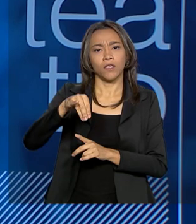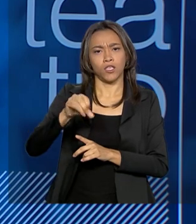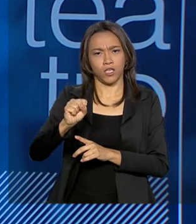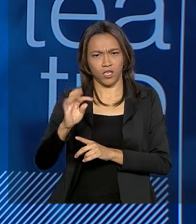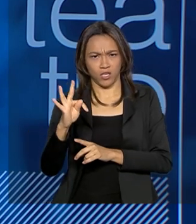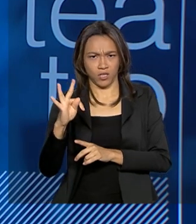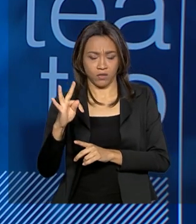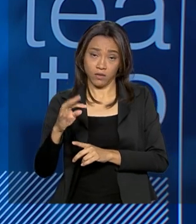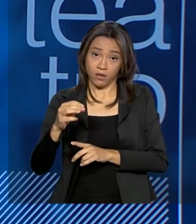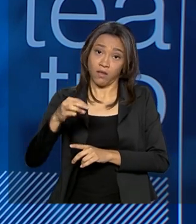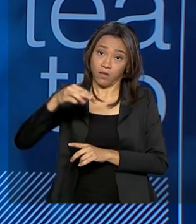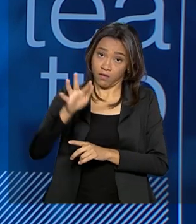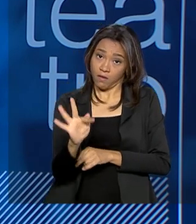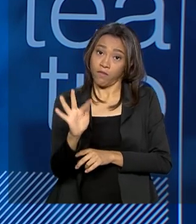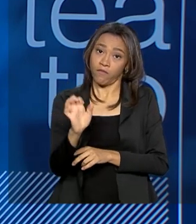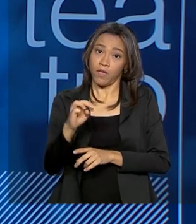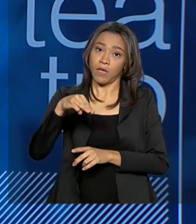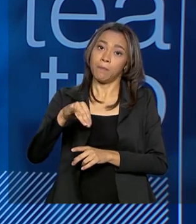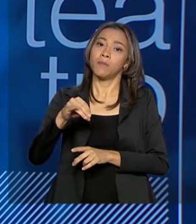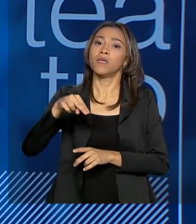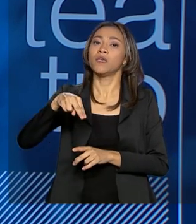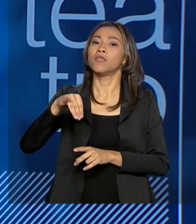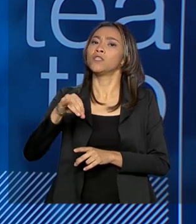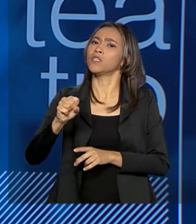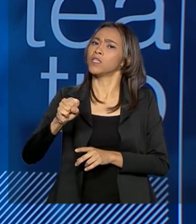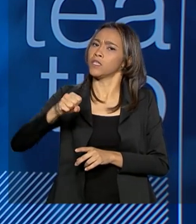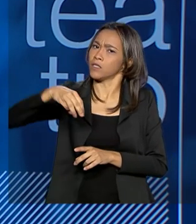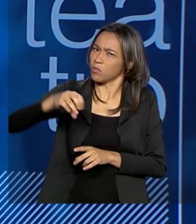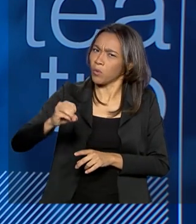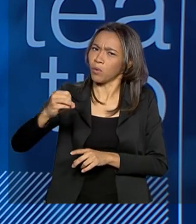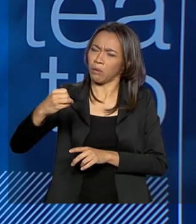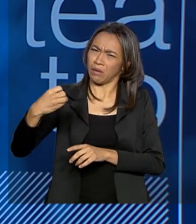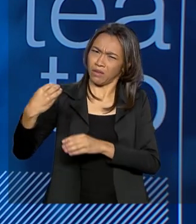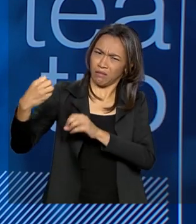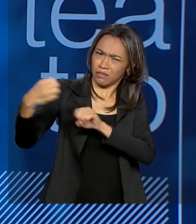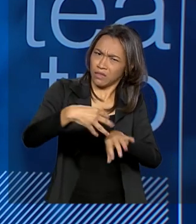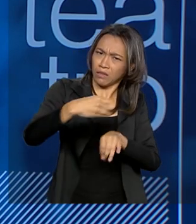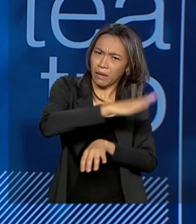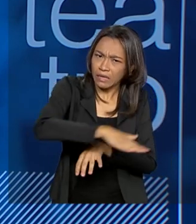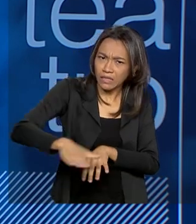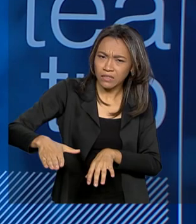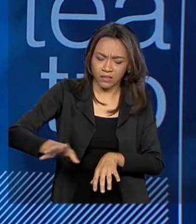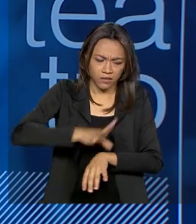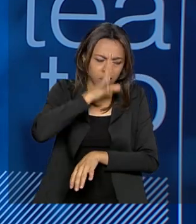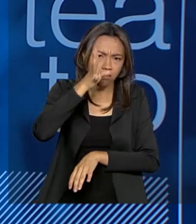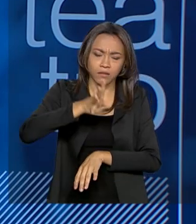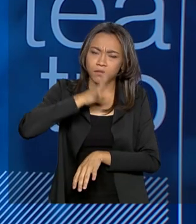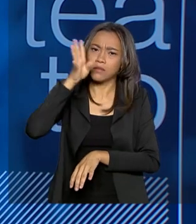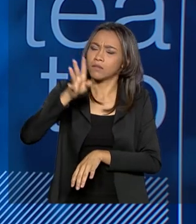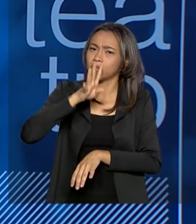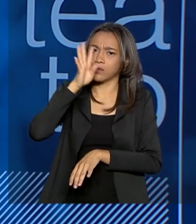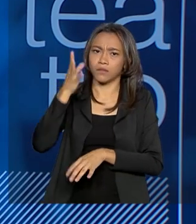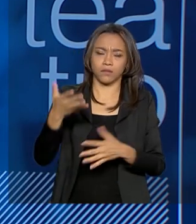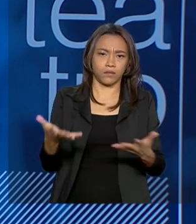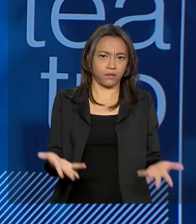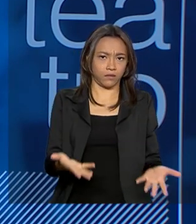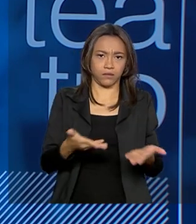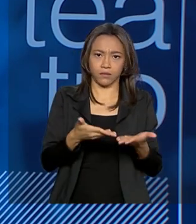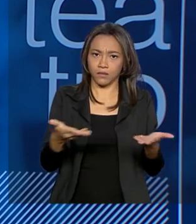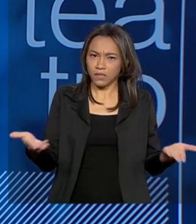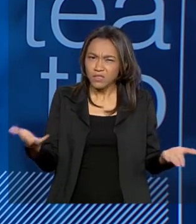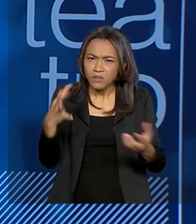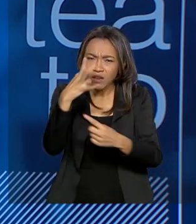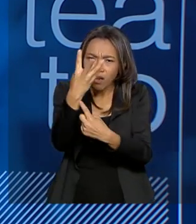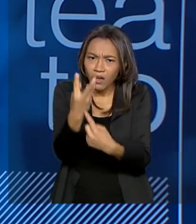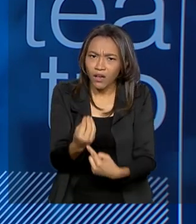uma atrocidade e não tem nada a ver com as possibilidades que aquele polo aglutinador de arte e